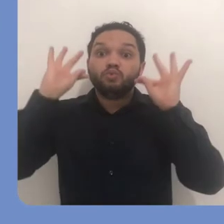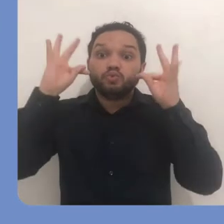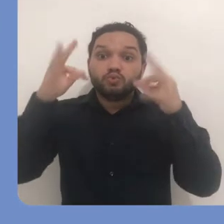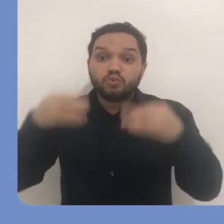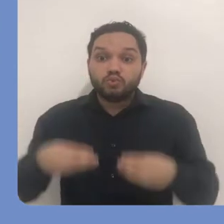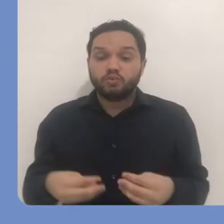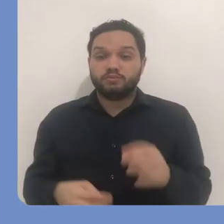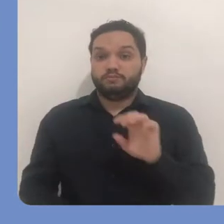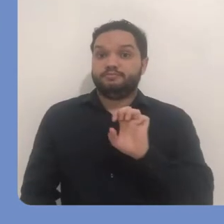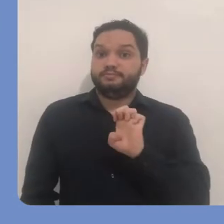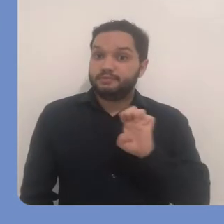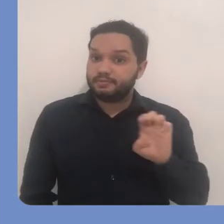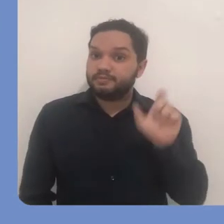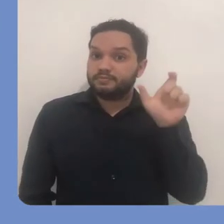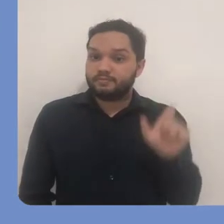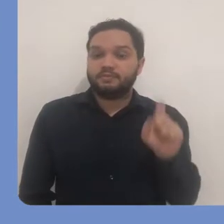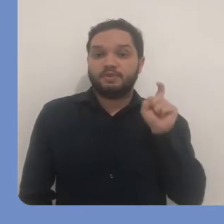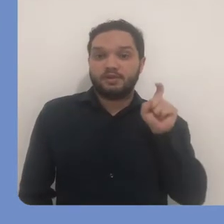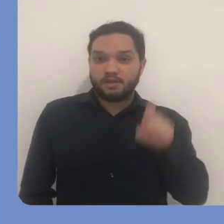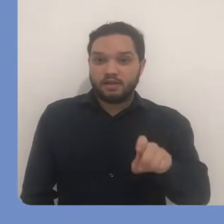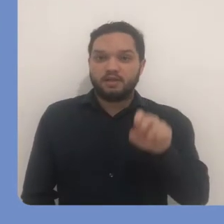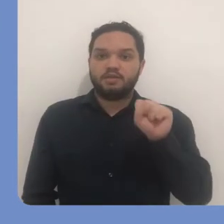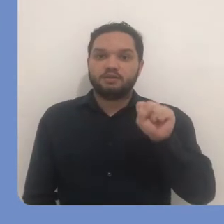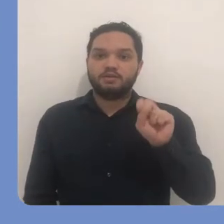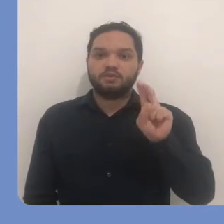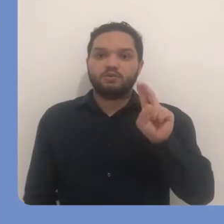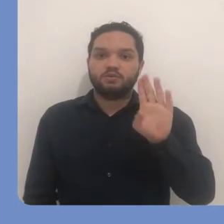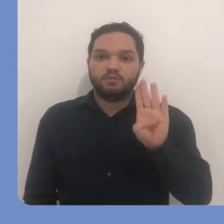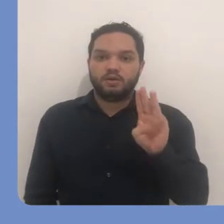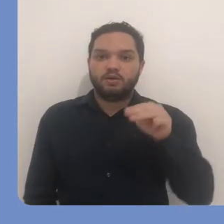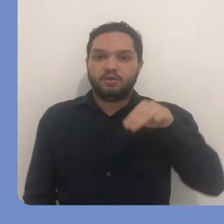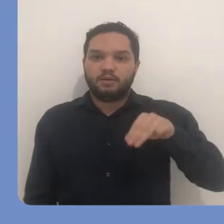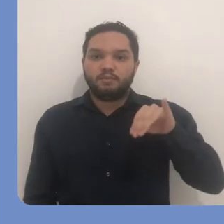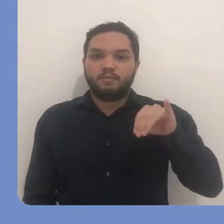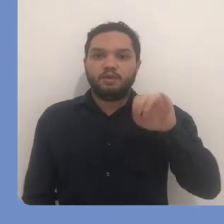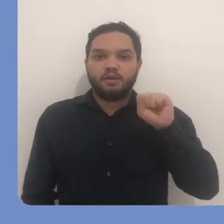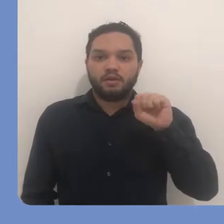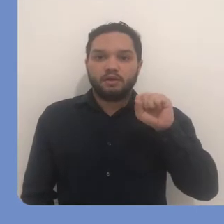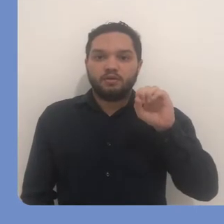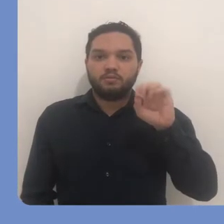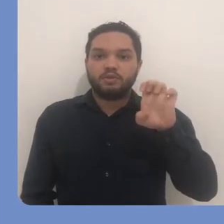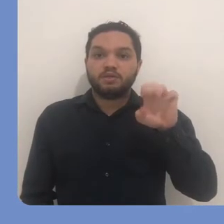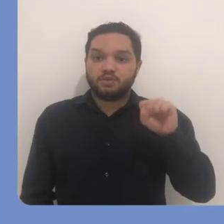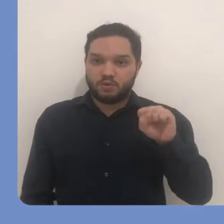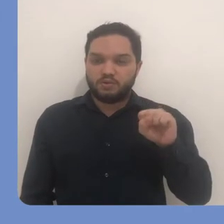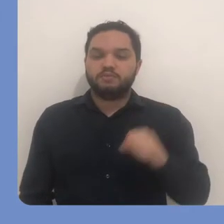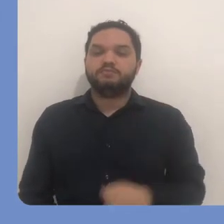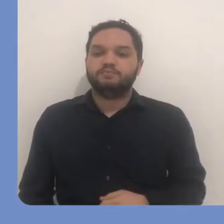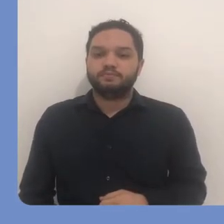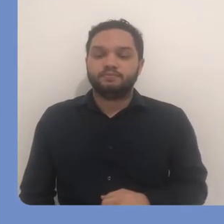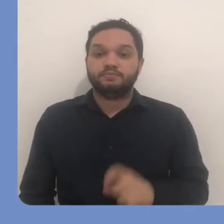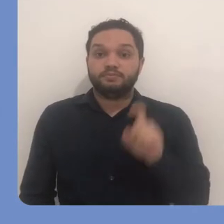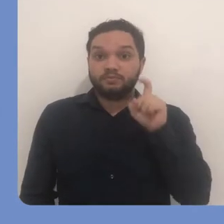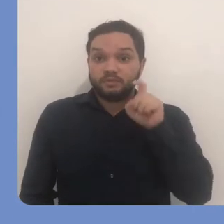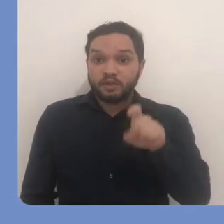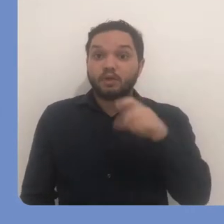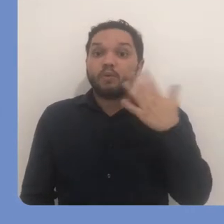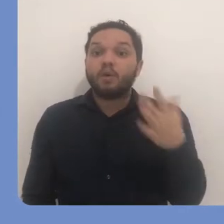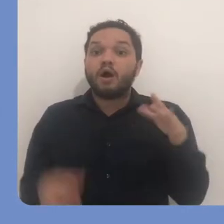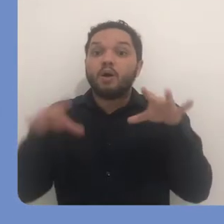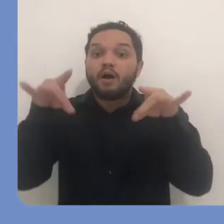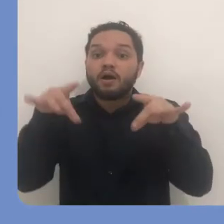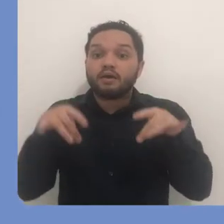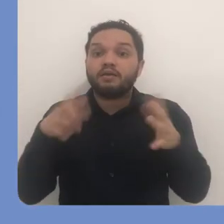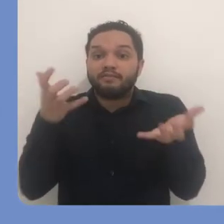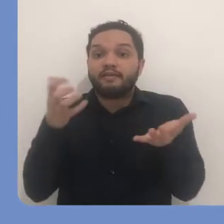submissões, no menu lateral esquerdo clique em Submissões. Então você deve clicar sobre o